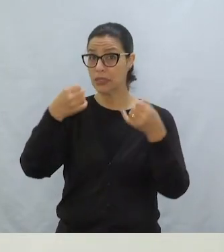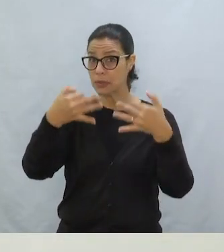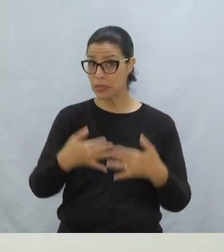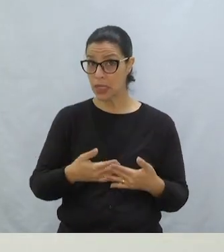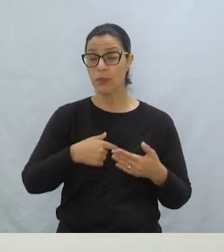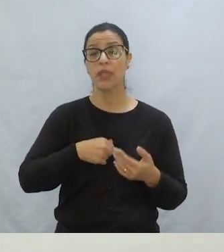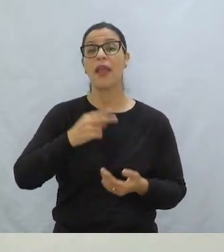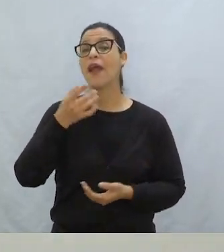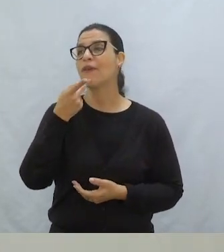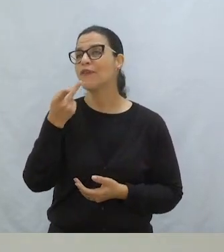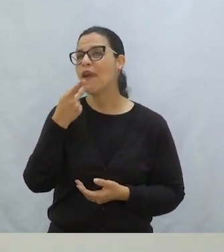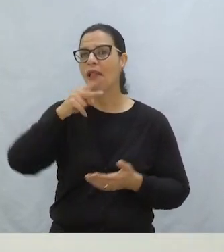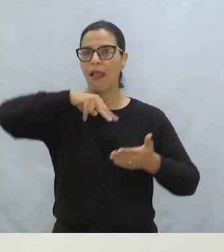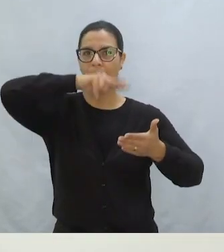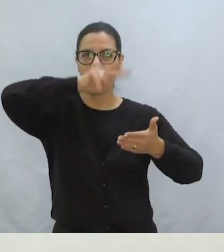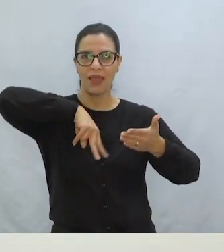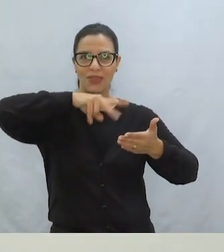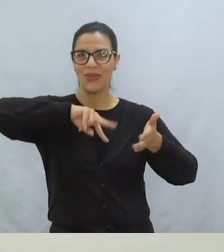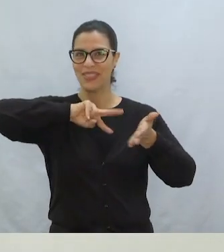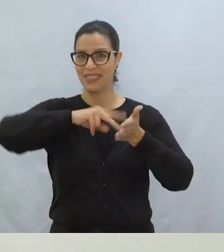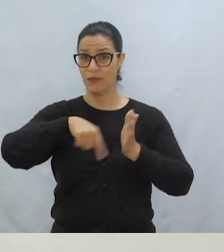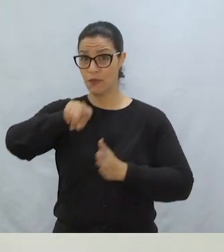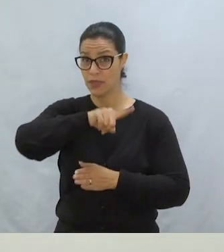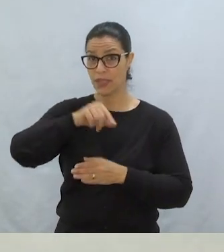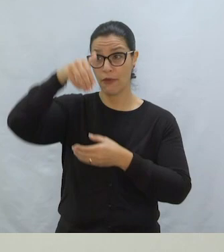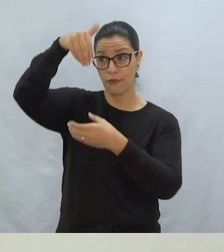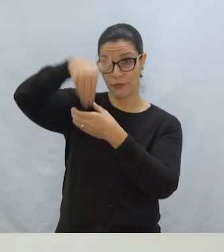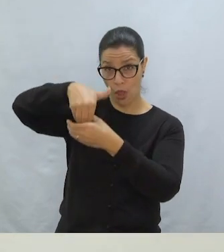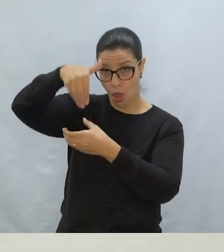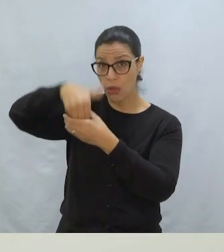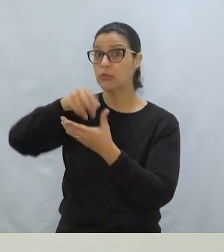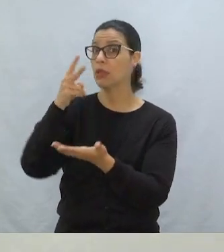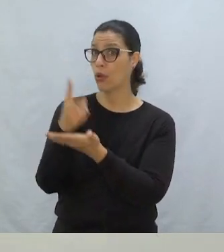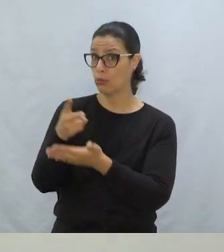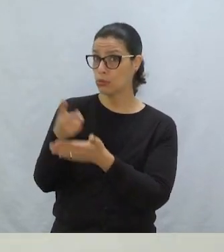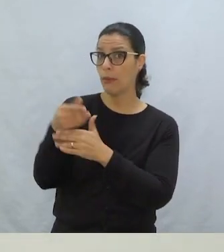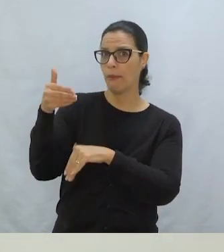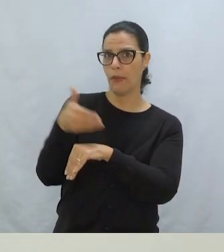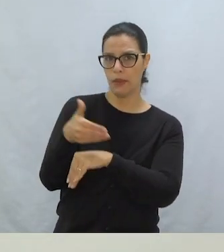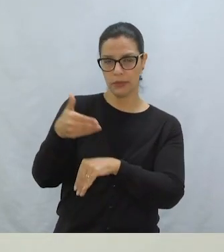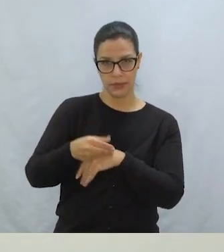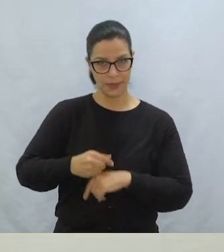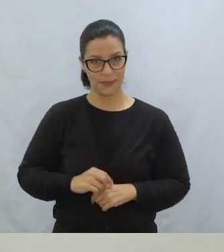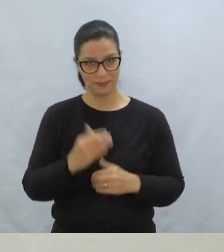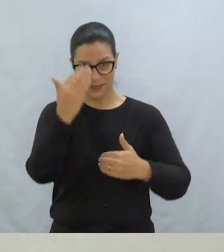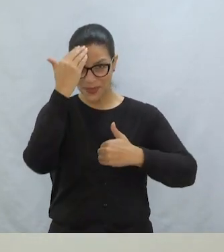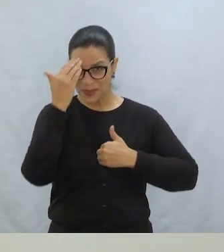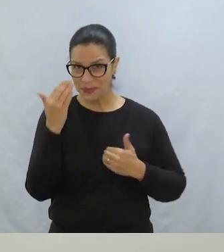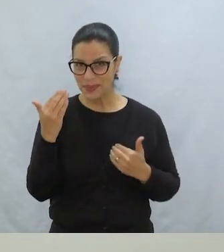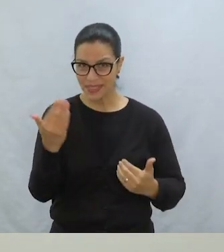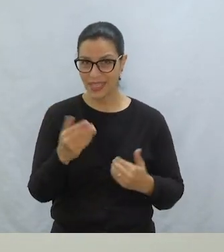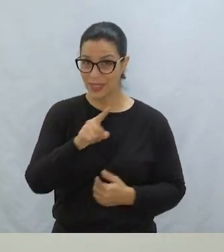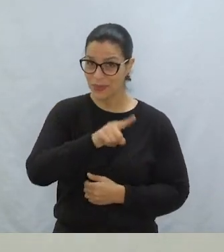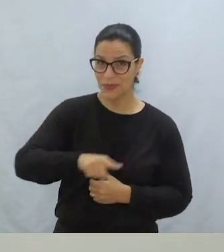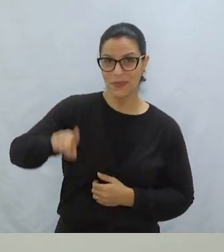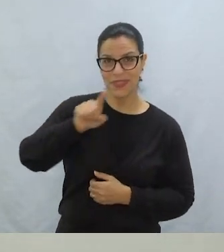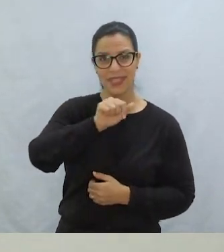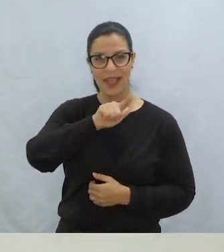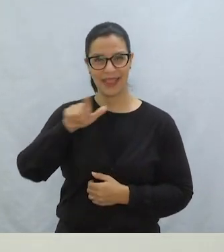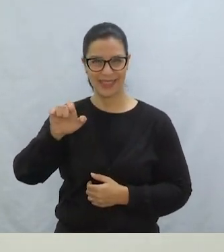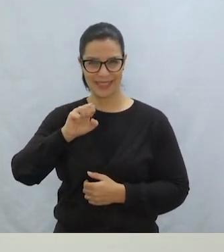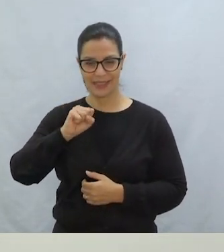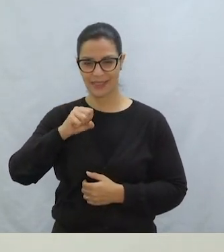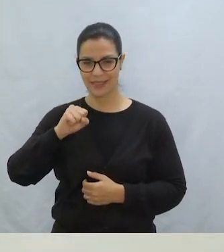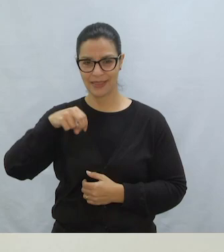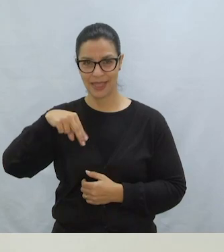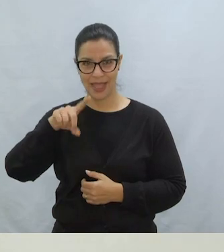sessão Fala Leitor Continua aí Para que o leitor e eleitor Continue participando Obrigada É com